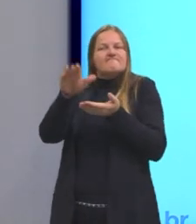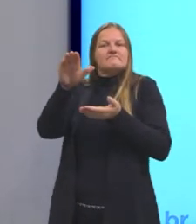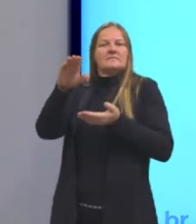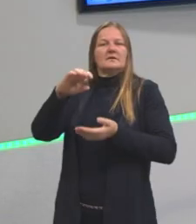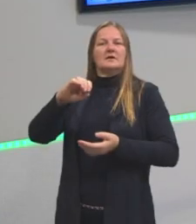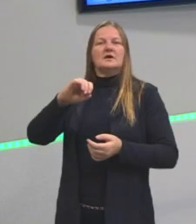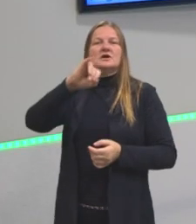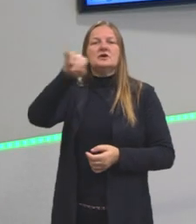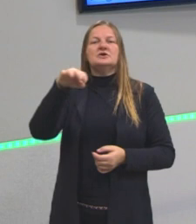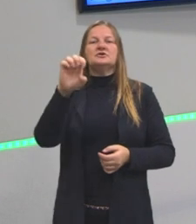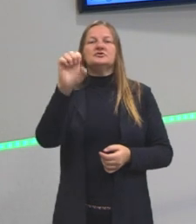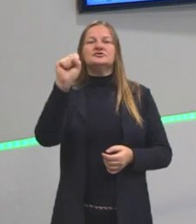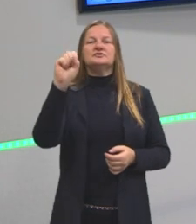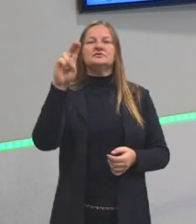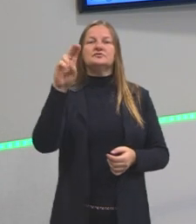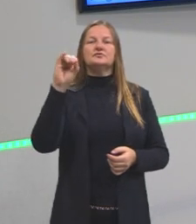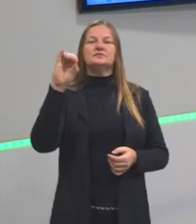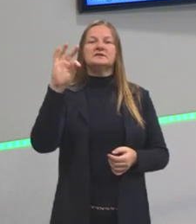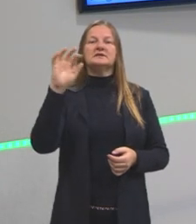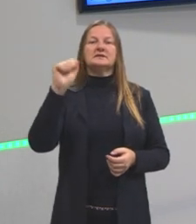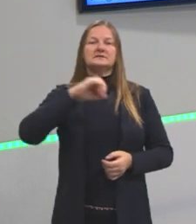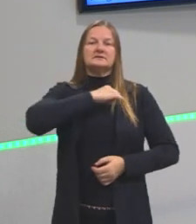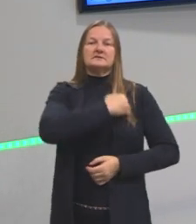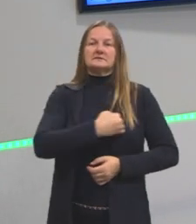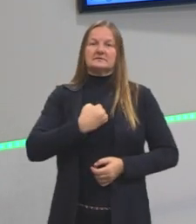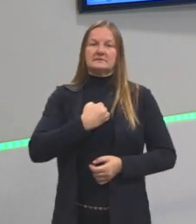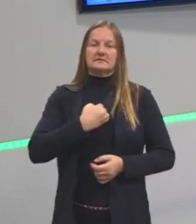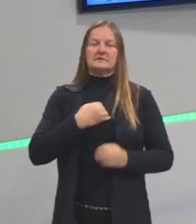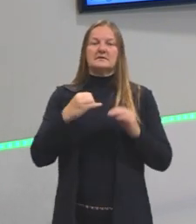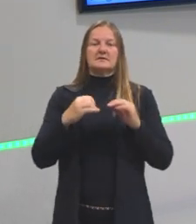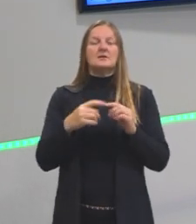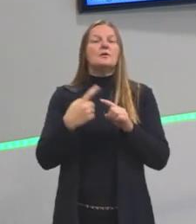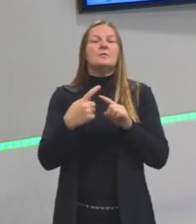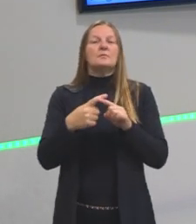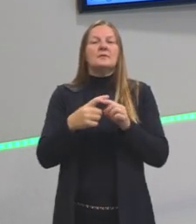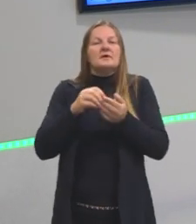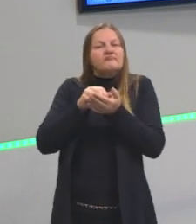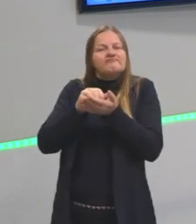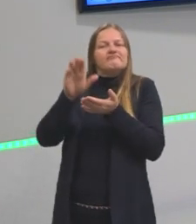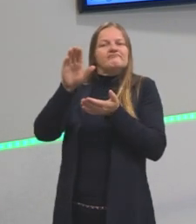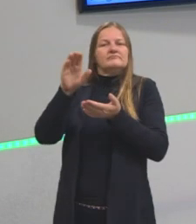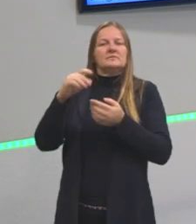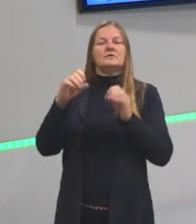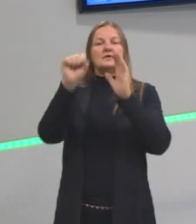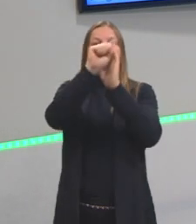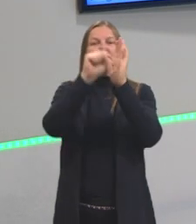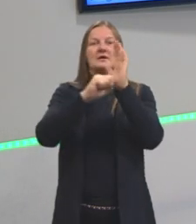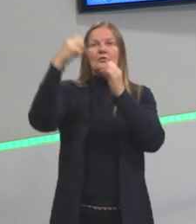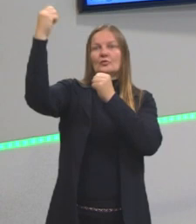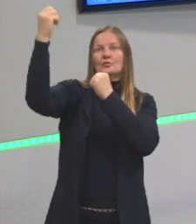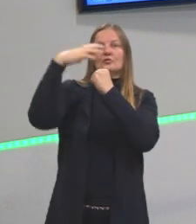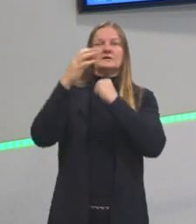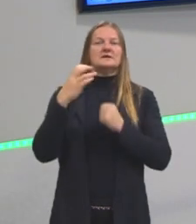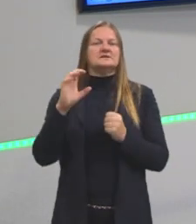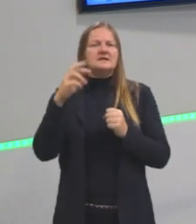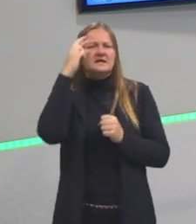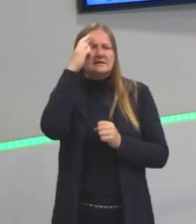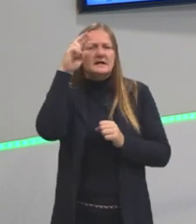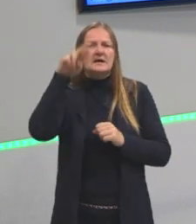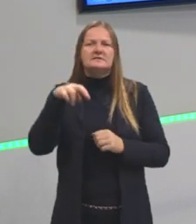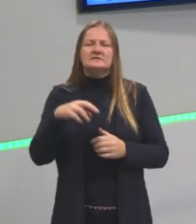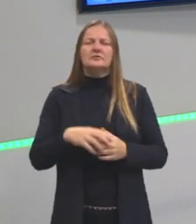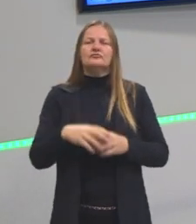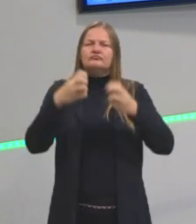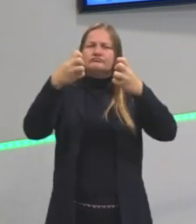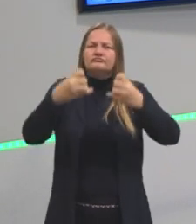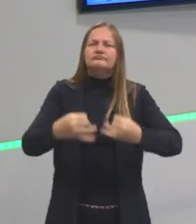Porque essa questão religiosa já não faz mais tanto sentido, porque agora temos o século das luzes, a ciência, a razão, para dar